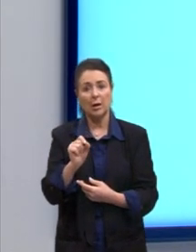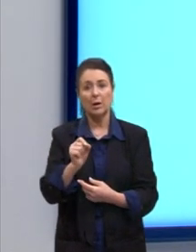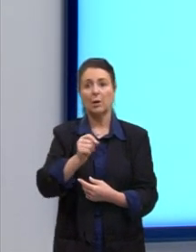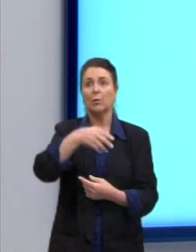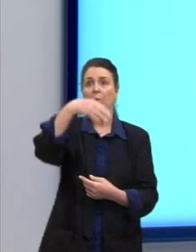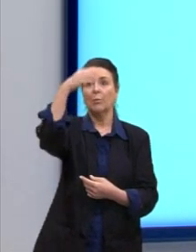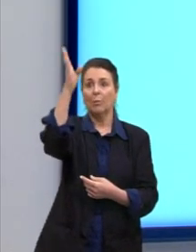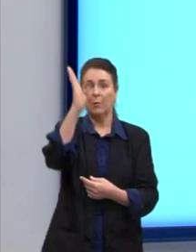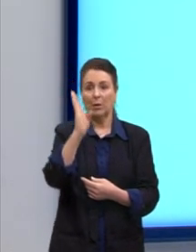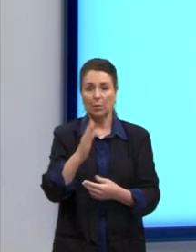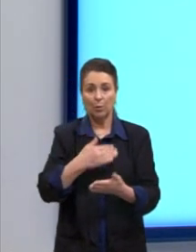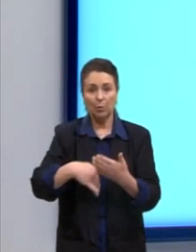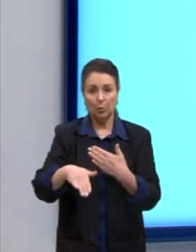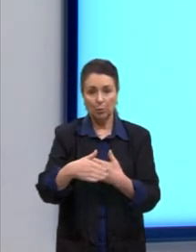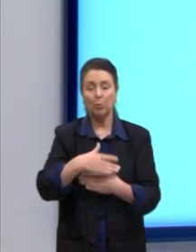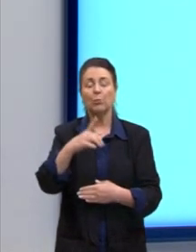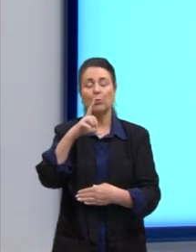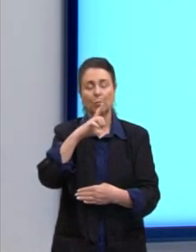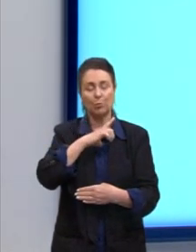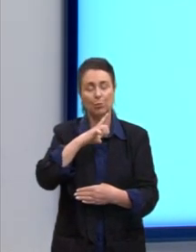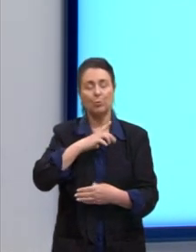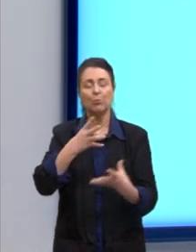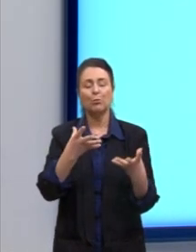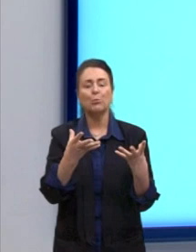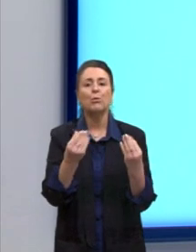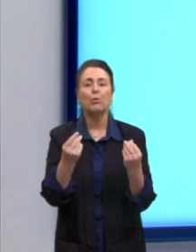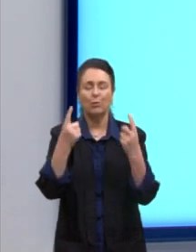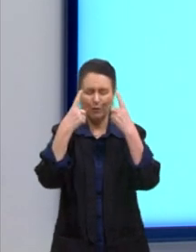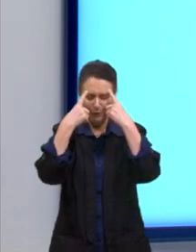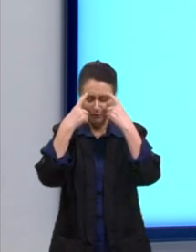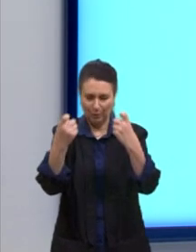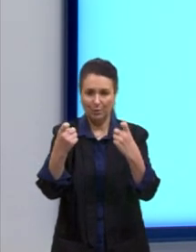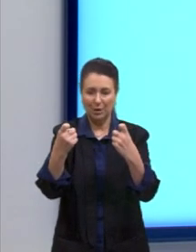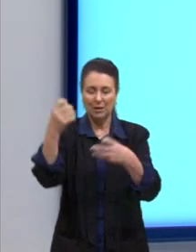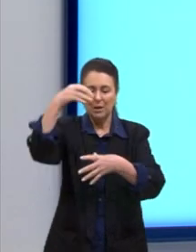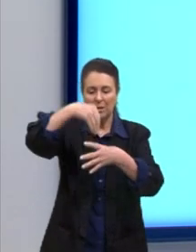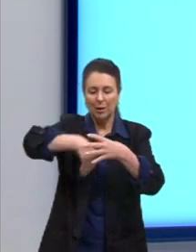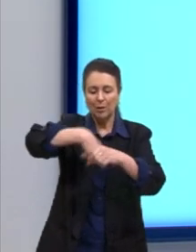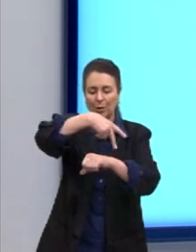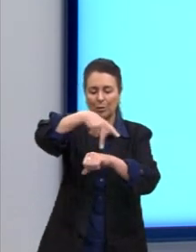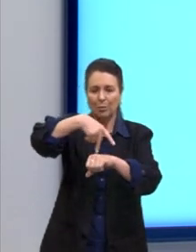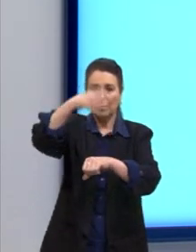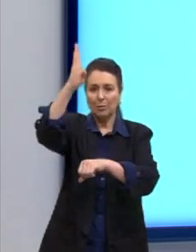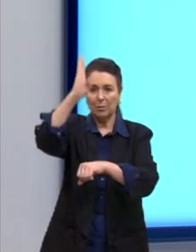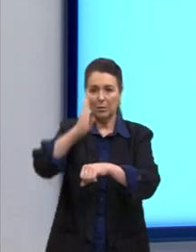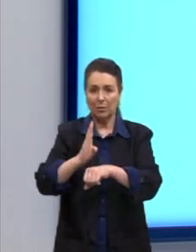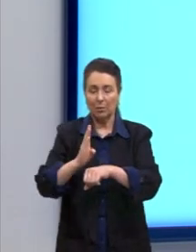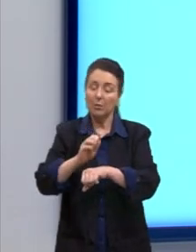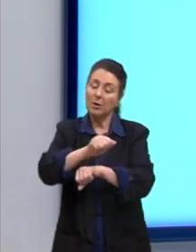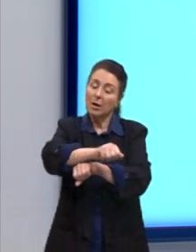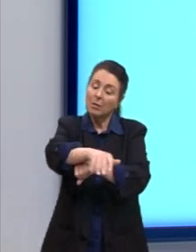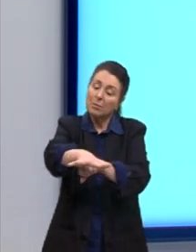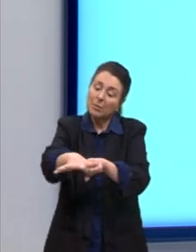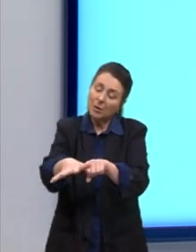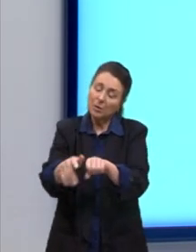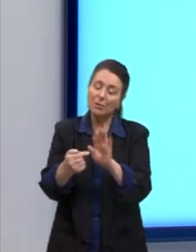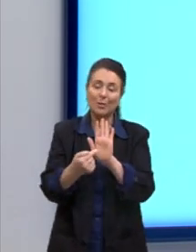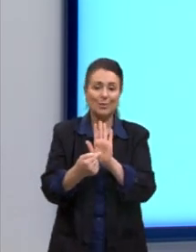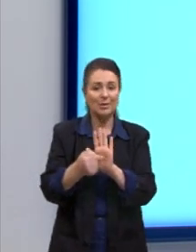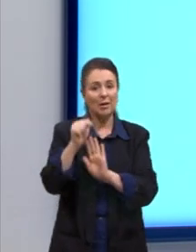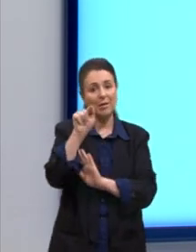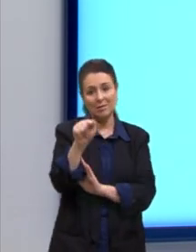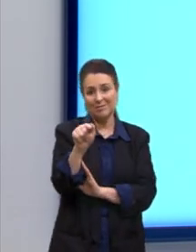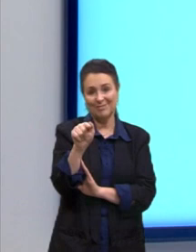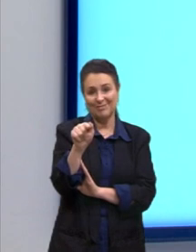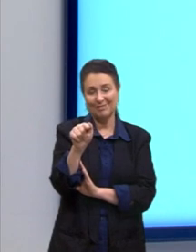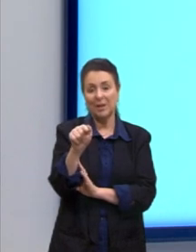inteiro altos níveis de violência, né? E é isso que a mídia vai mostrar, tá? E